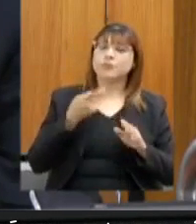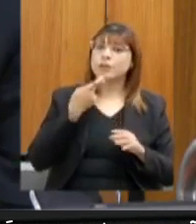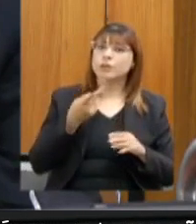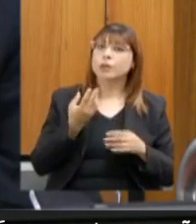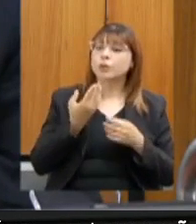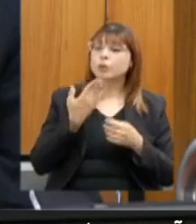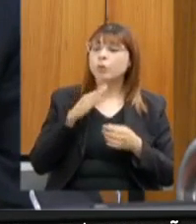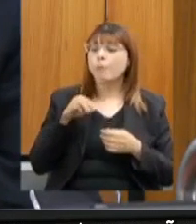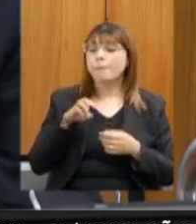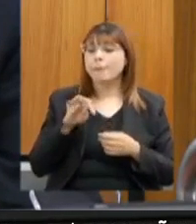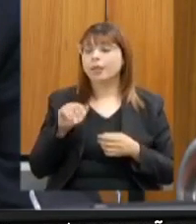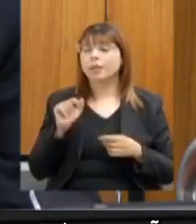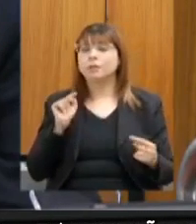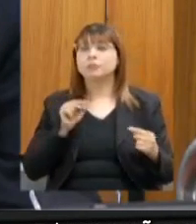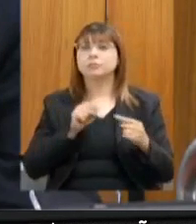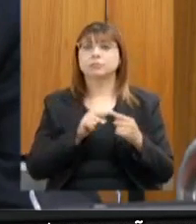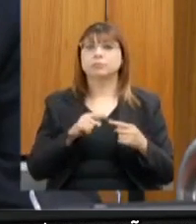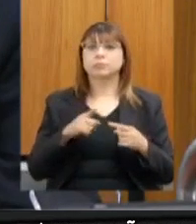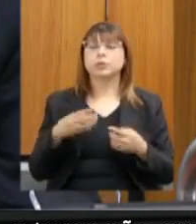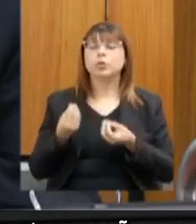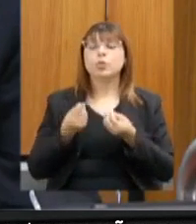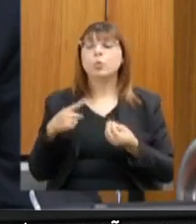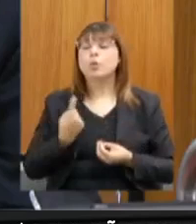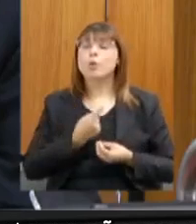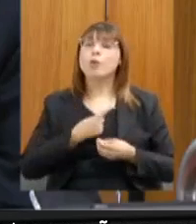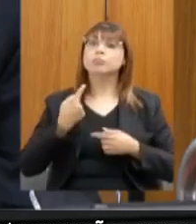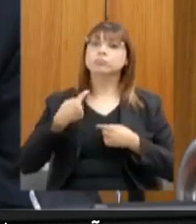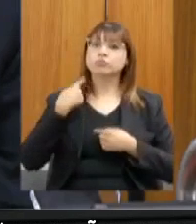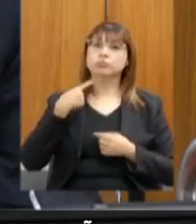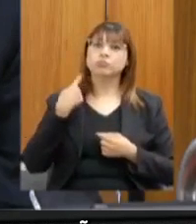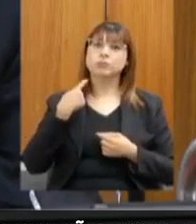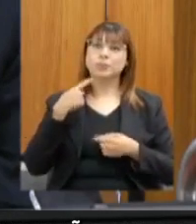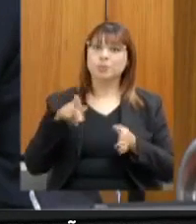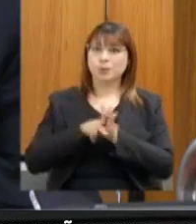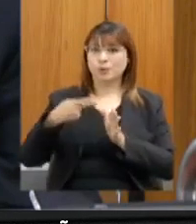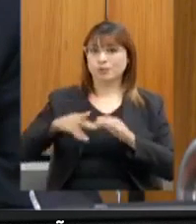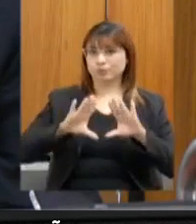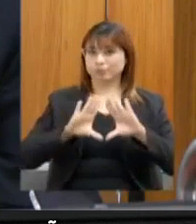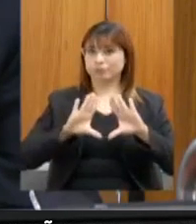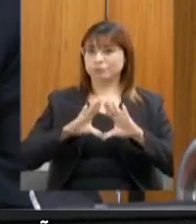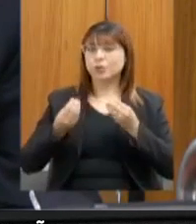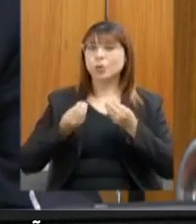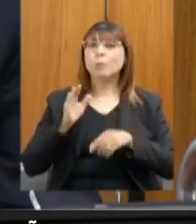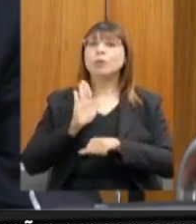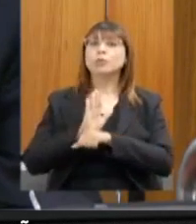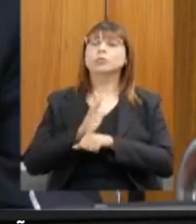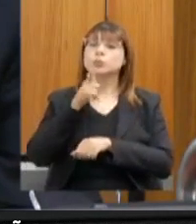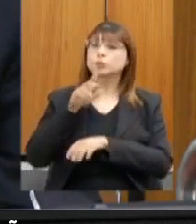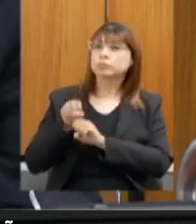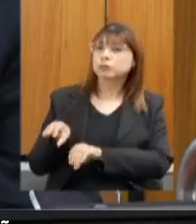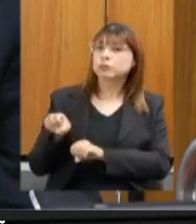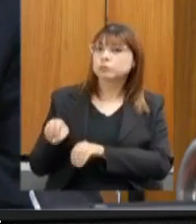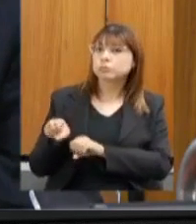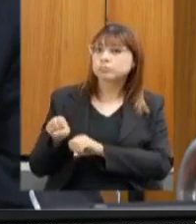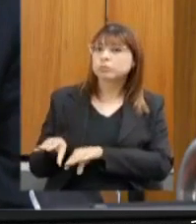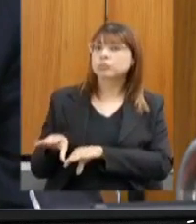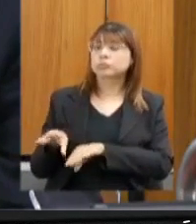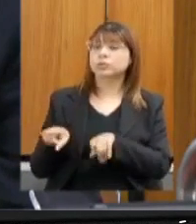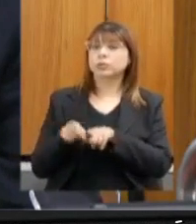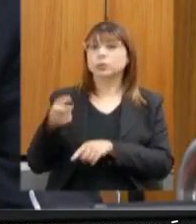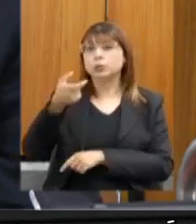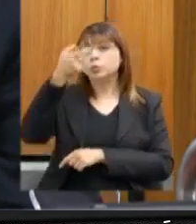como nós, parlamentares dessa casa, poderemos cooperar para que a educação, a educação, a